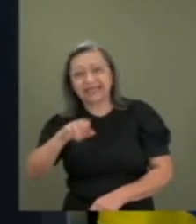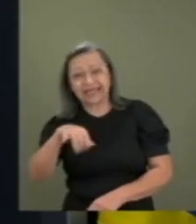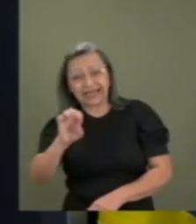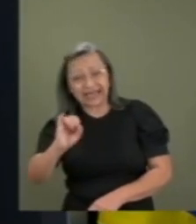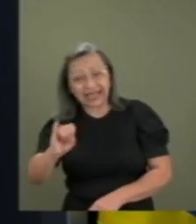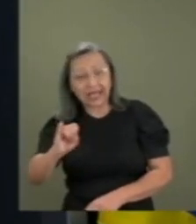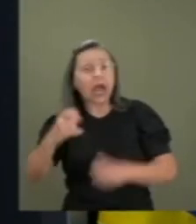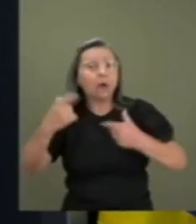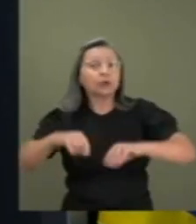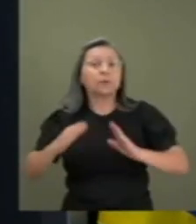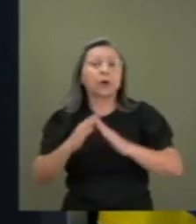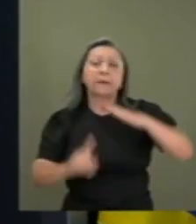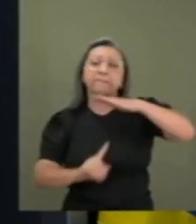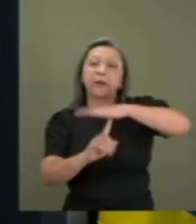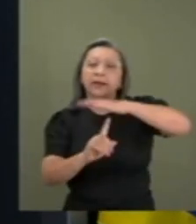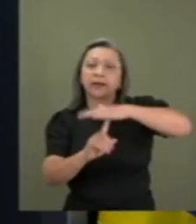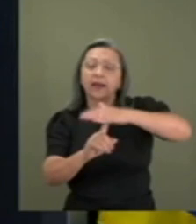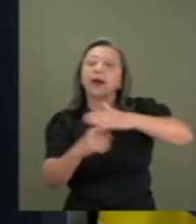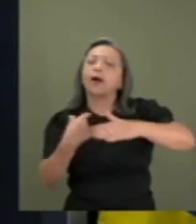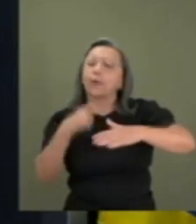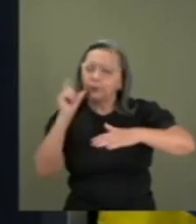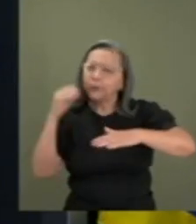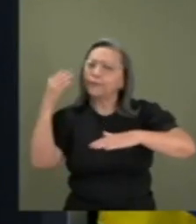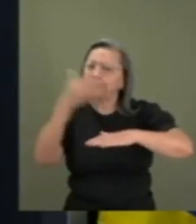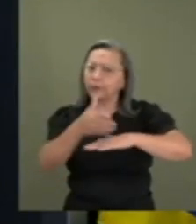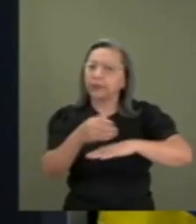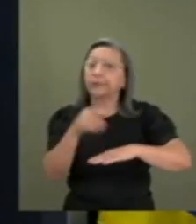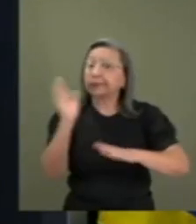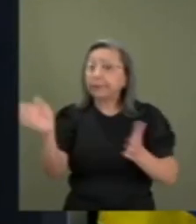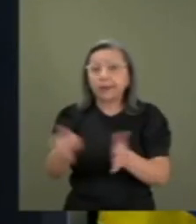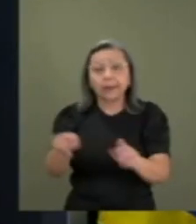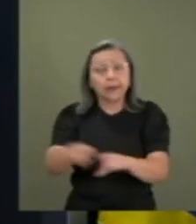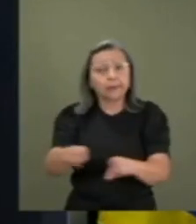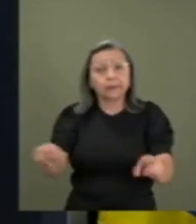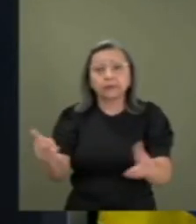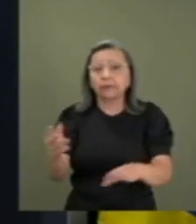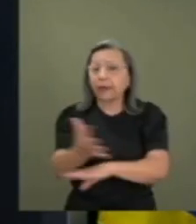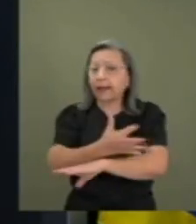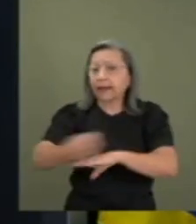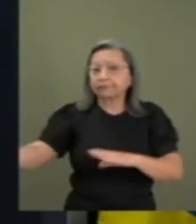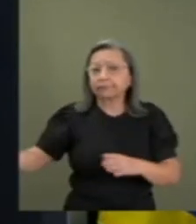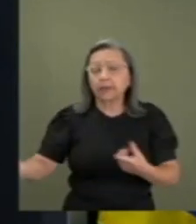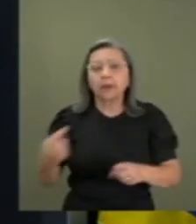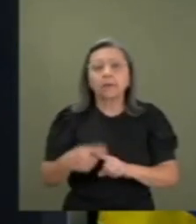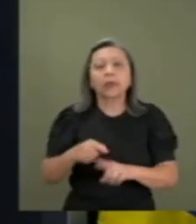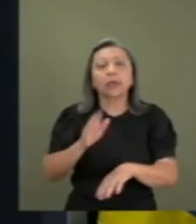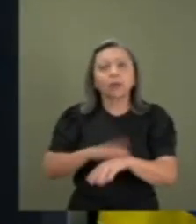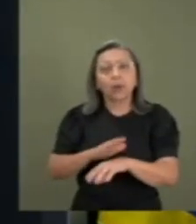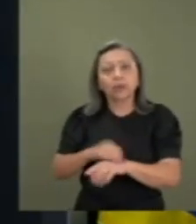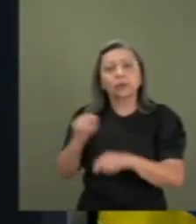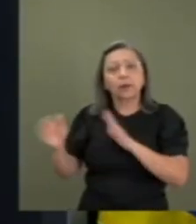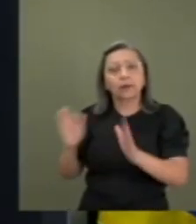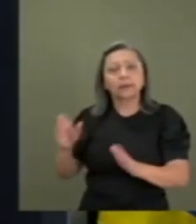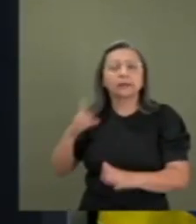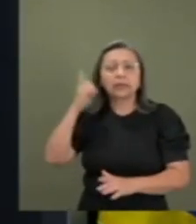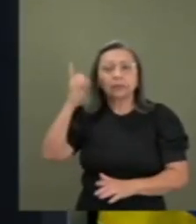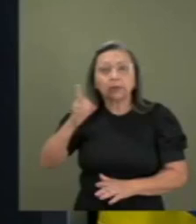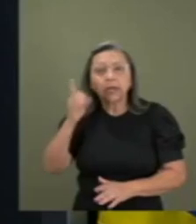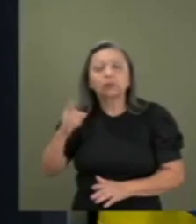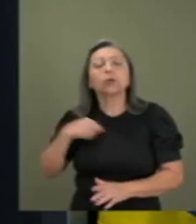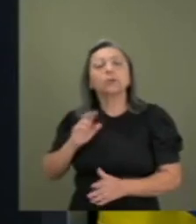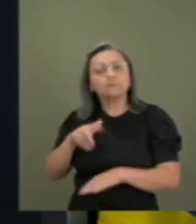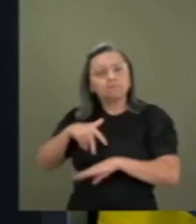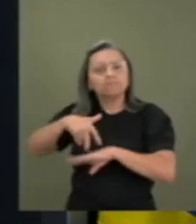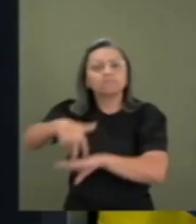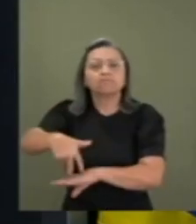que foi caçado. Porque, enquanto deputado, deu voz